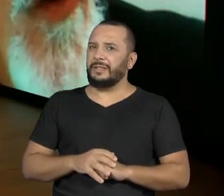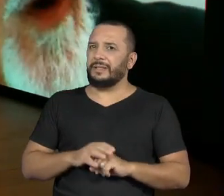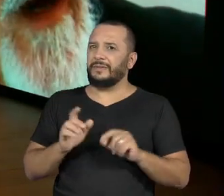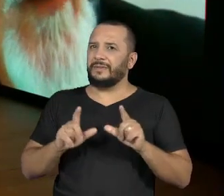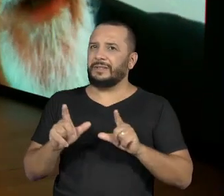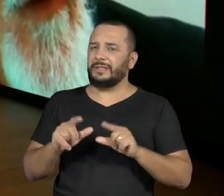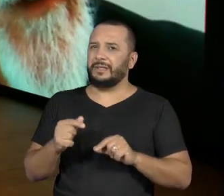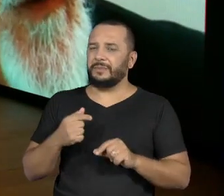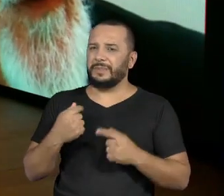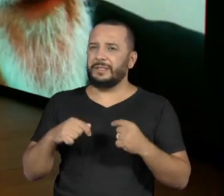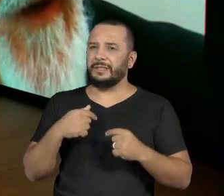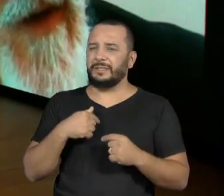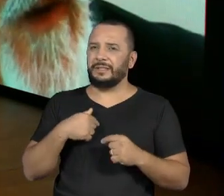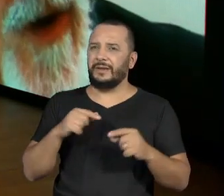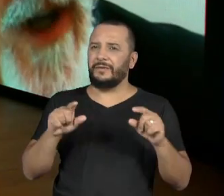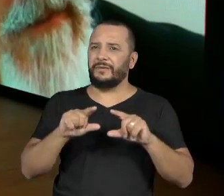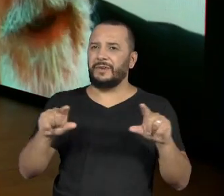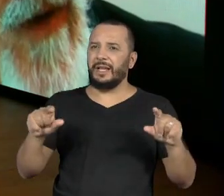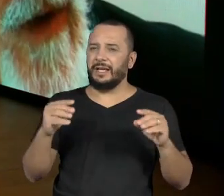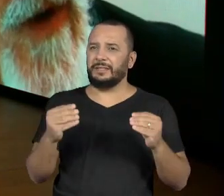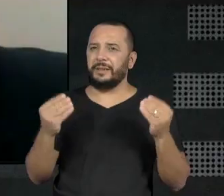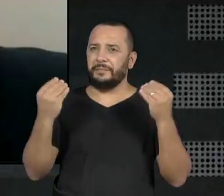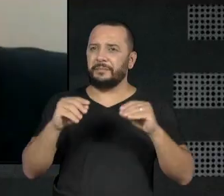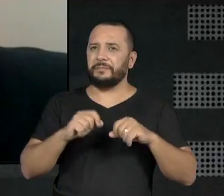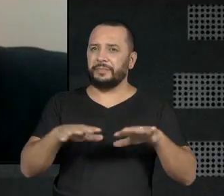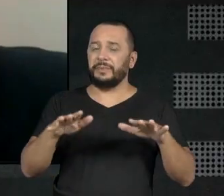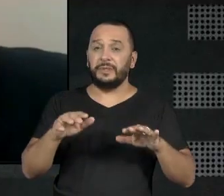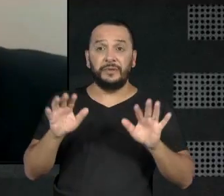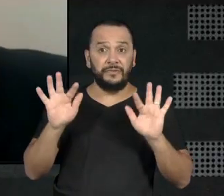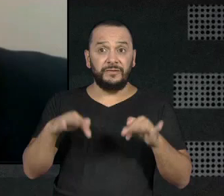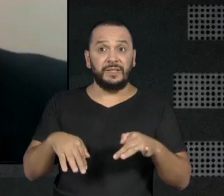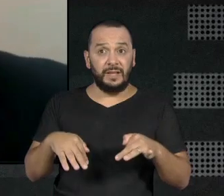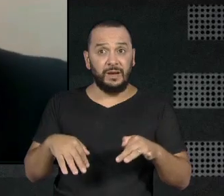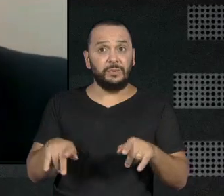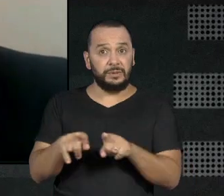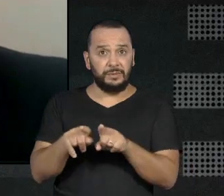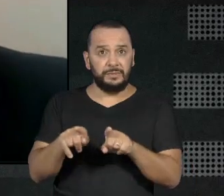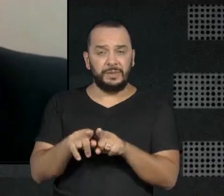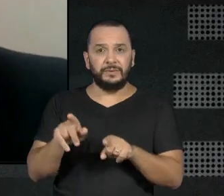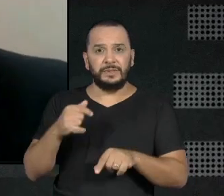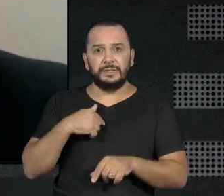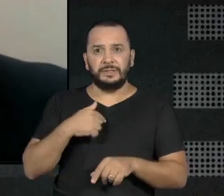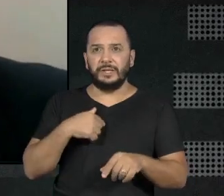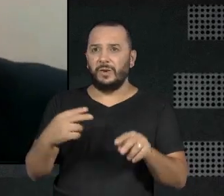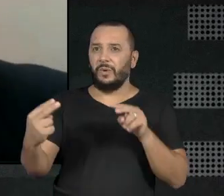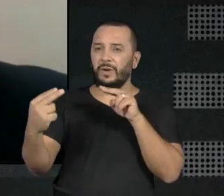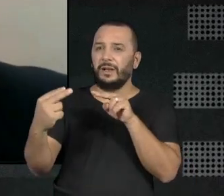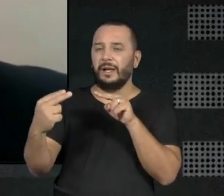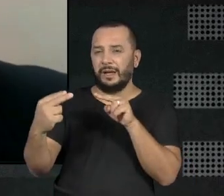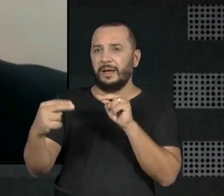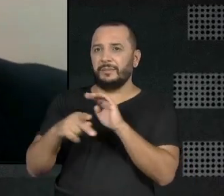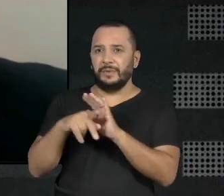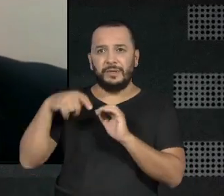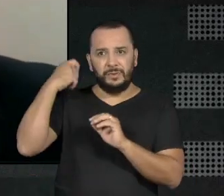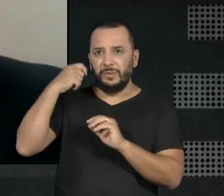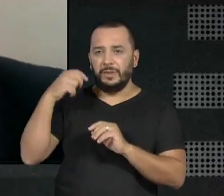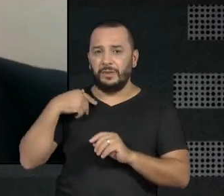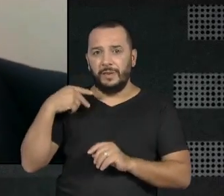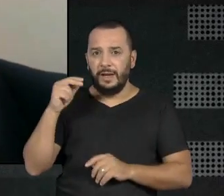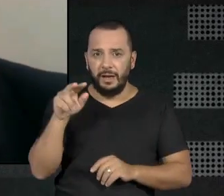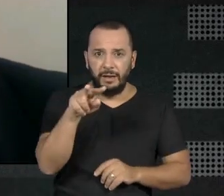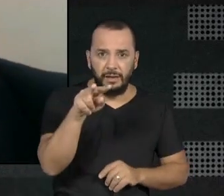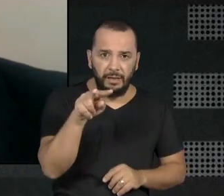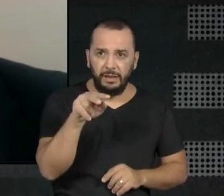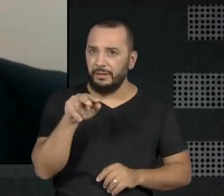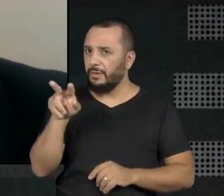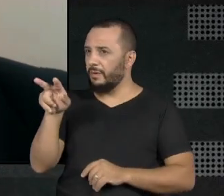frase e jogar outra coisa. Quando tiver final de capítulo, final de capítulo, você fica olhando para o ator, não olha para a câmera. Final de capítulo,